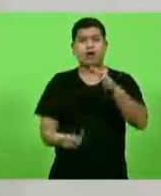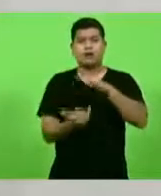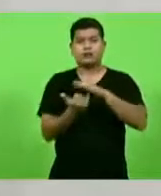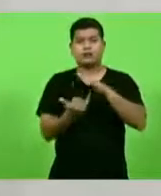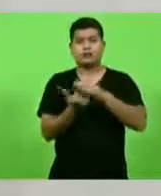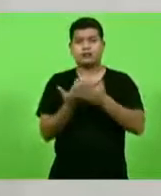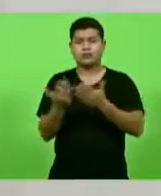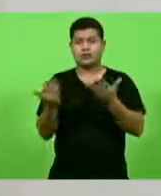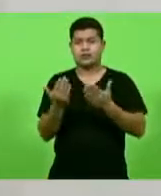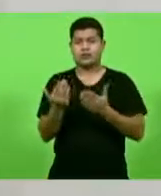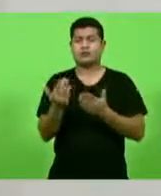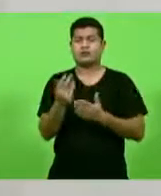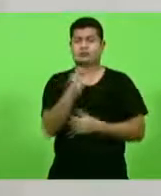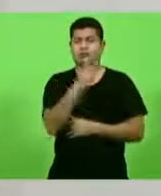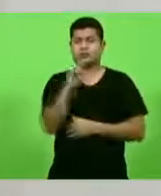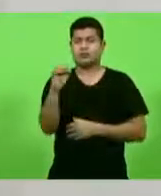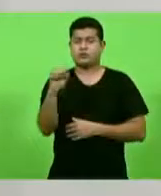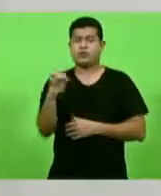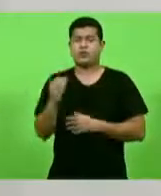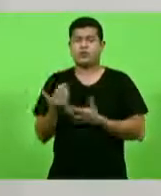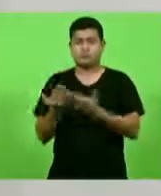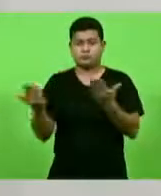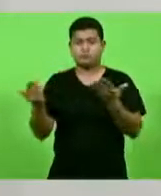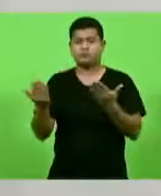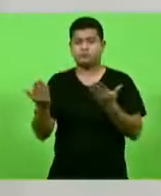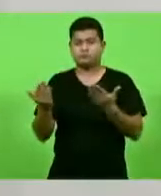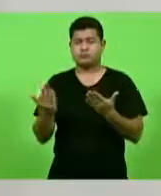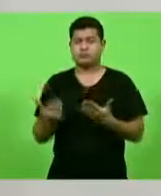anos, legado que ultrapassa fronteiras.